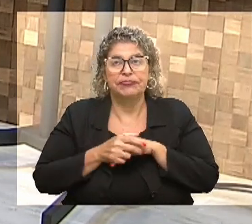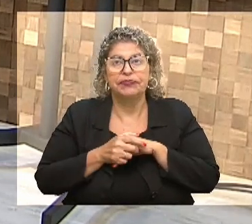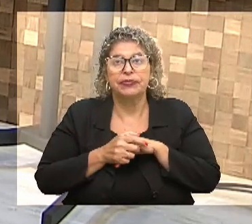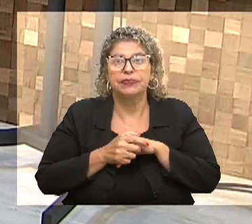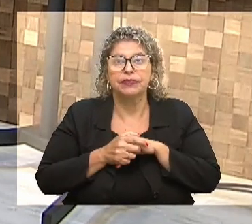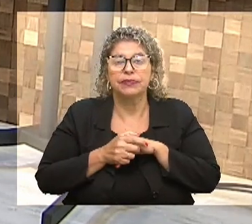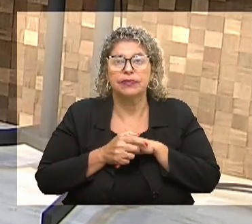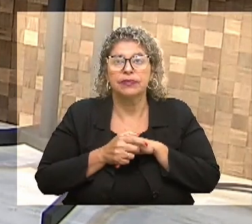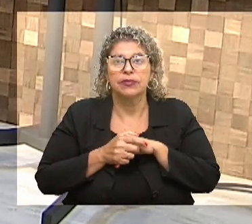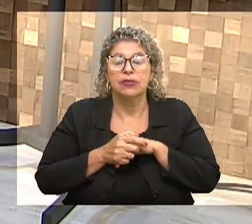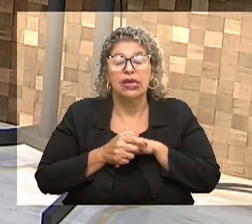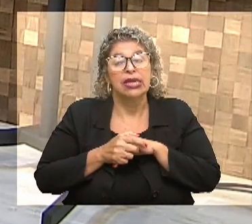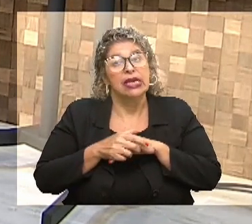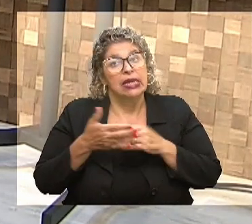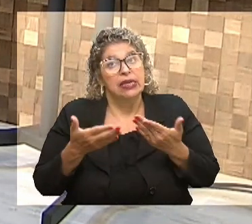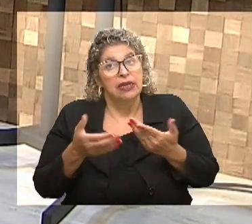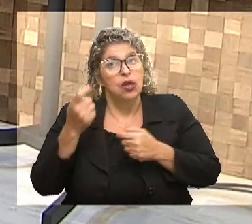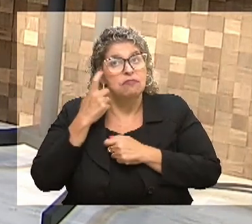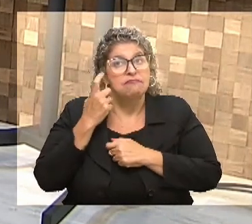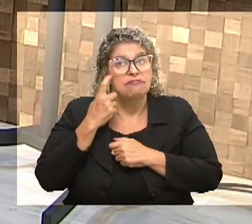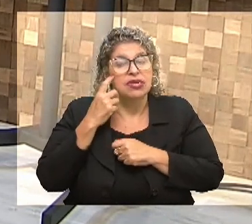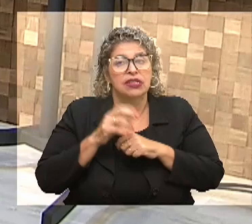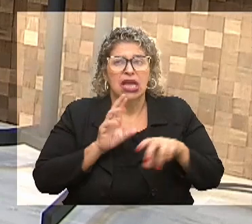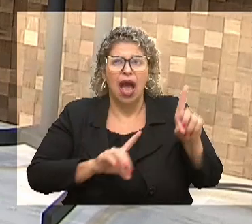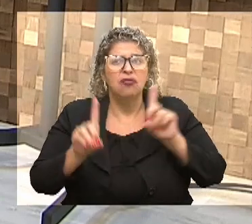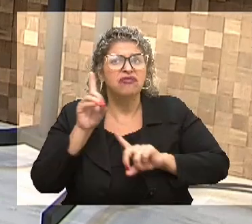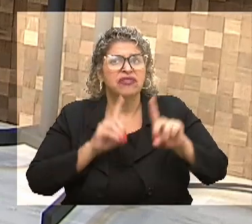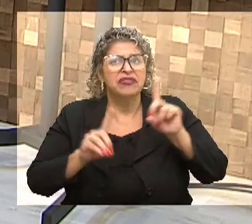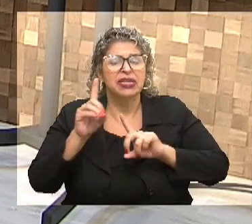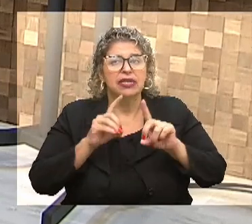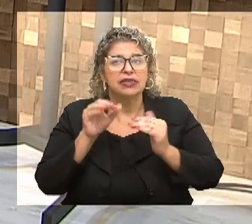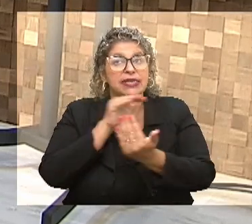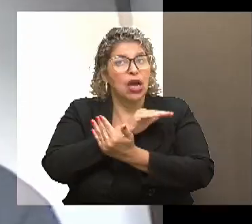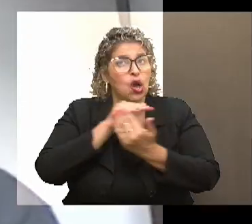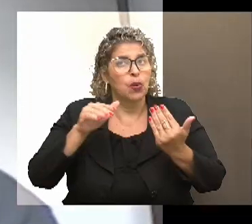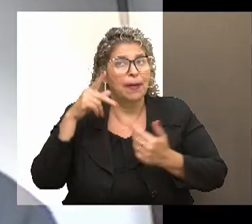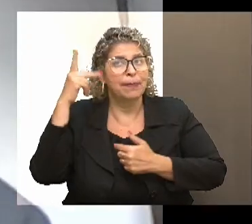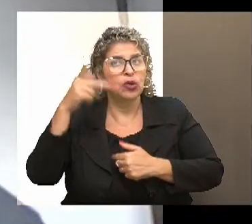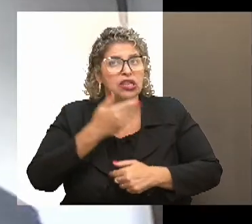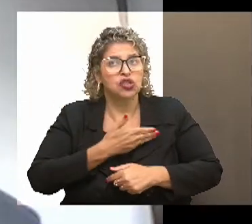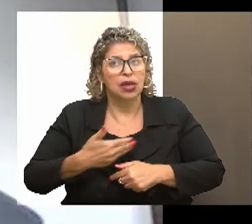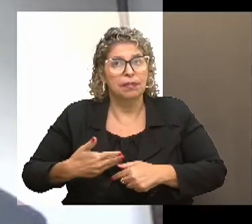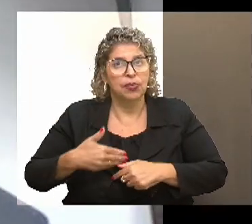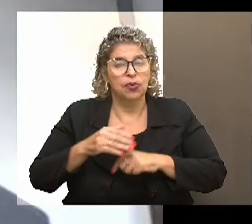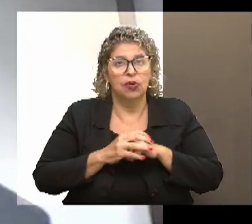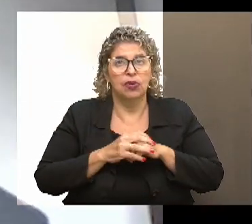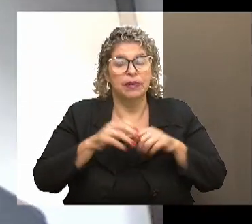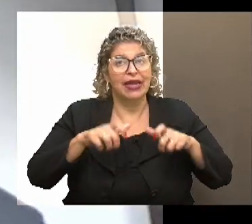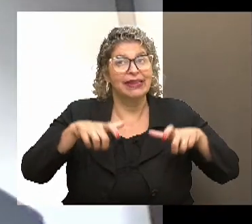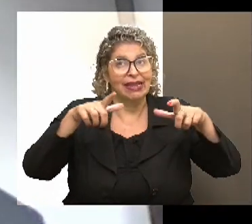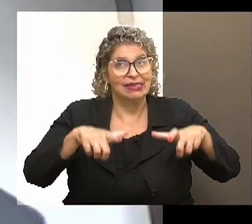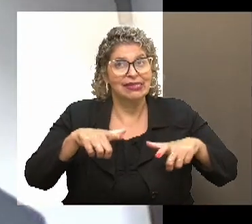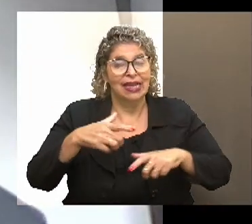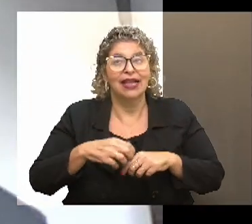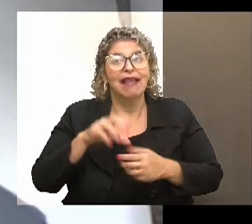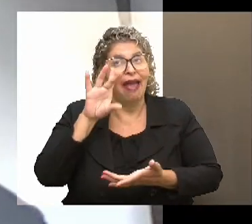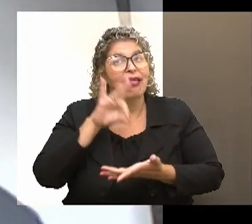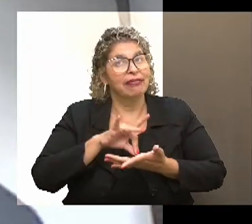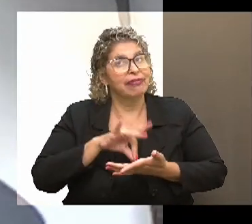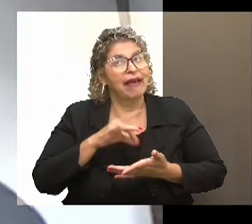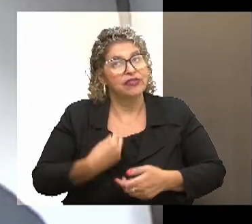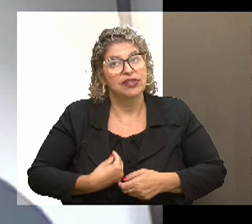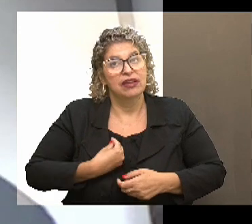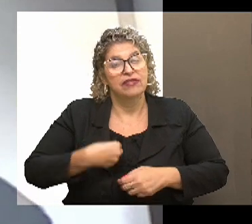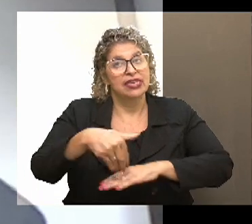a bola. Luciane, eu acho que às vezes tem uma incongruência entre a política pública que é formulada no gabinete e a realidade na rua. E aí eu não